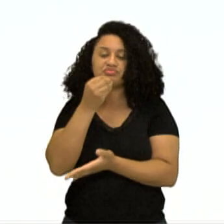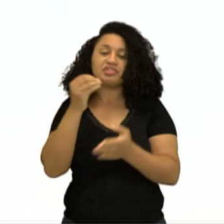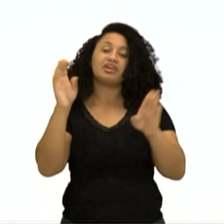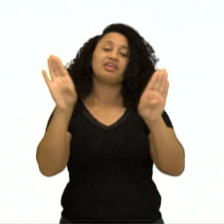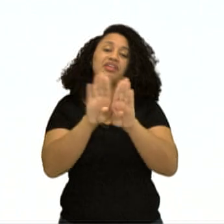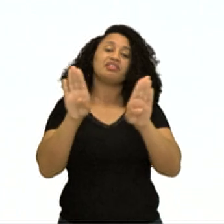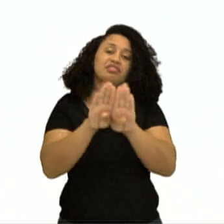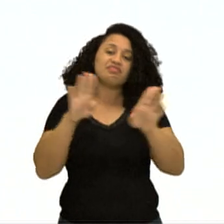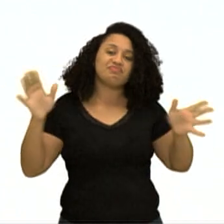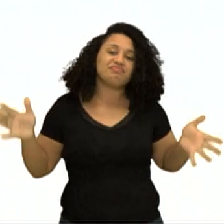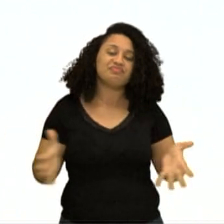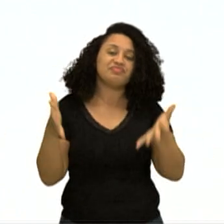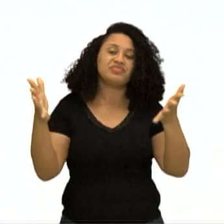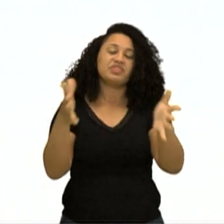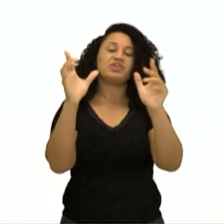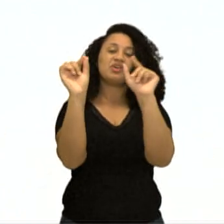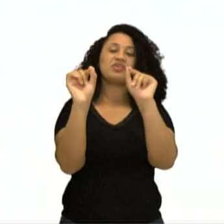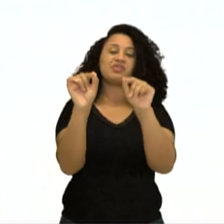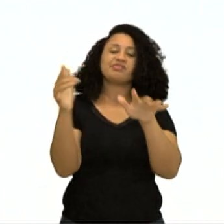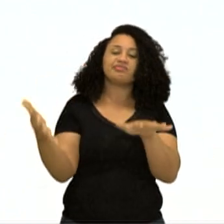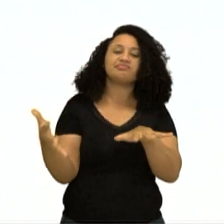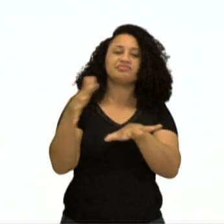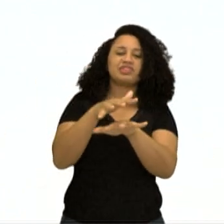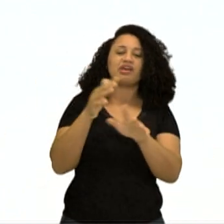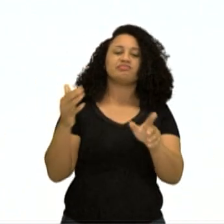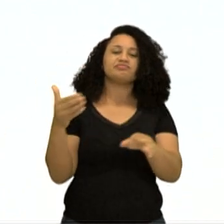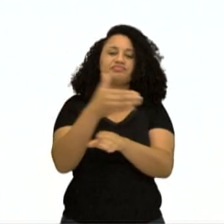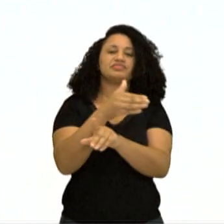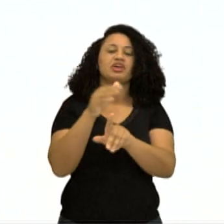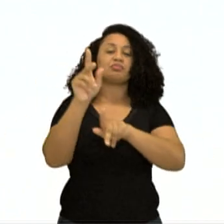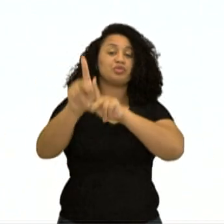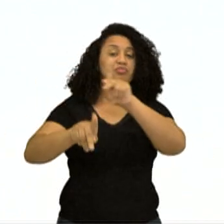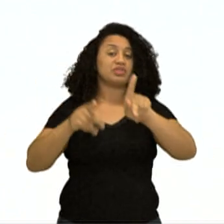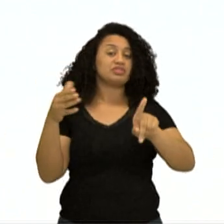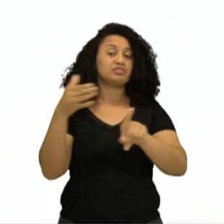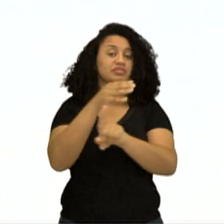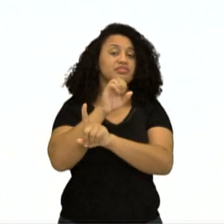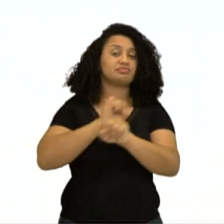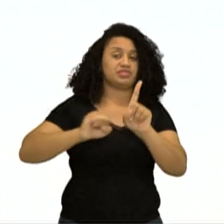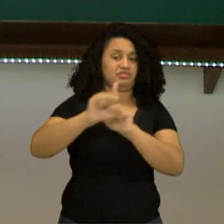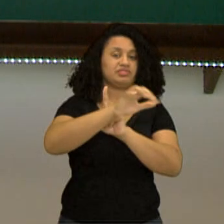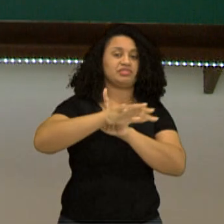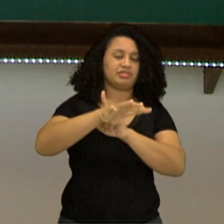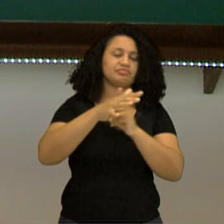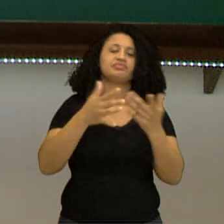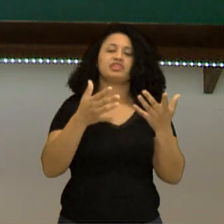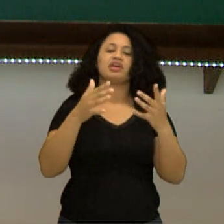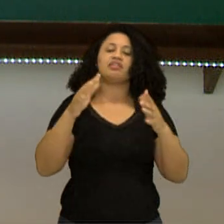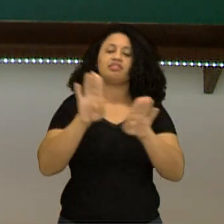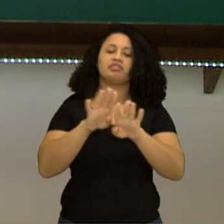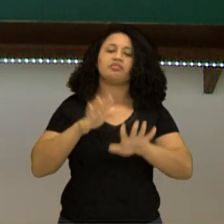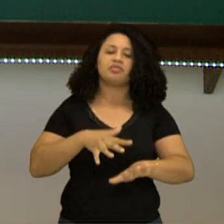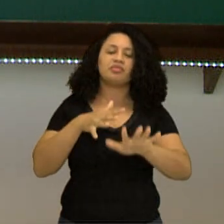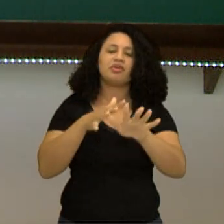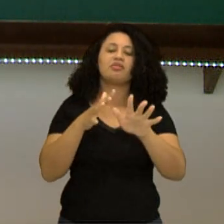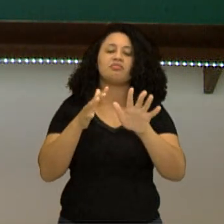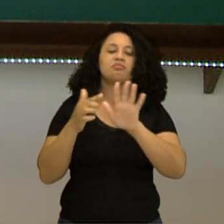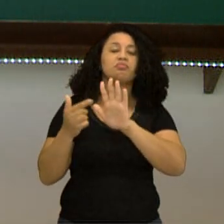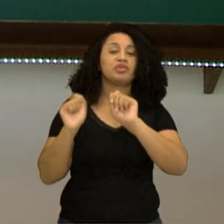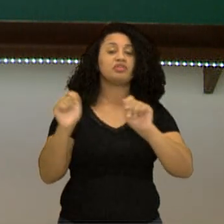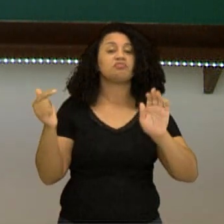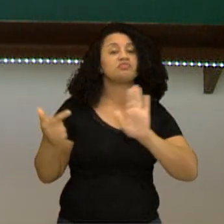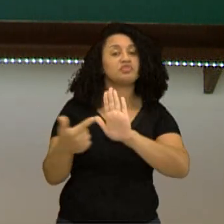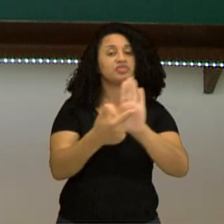incentivo à integração, à união dessa população negra, o incentivo às manifestações culturais e